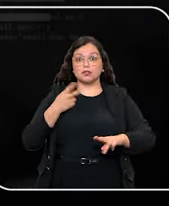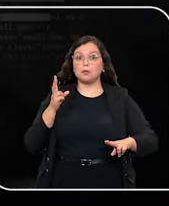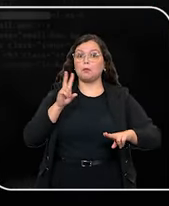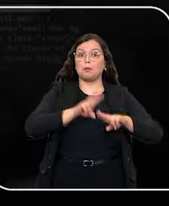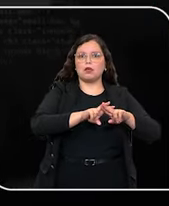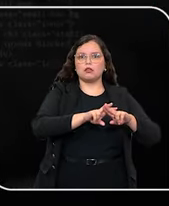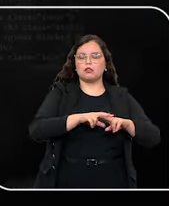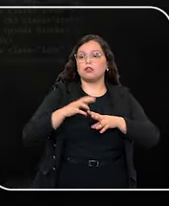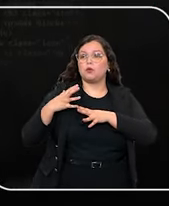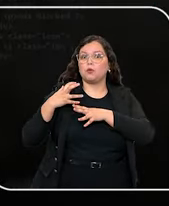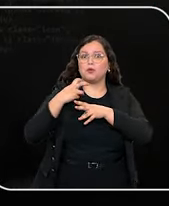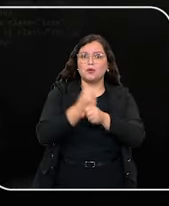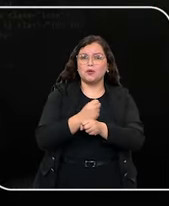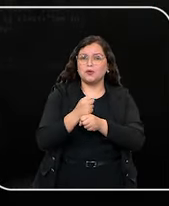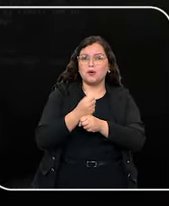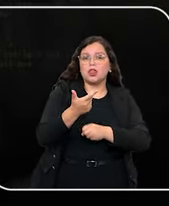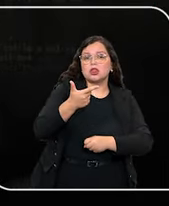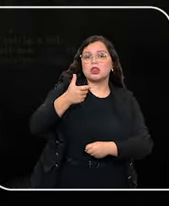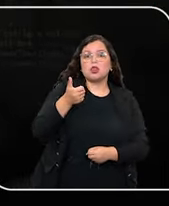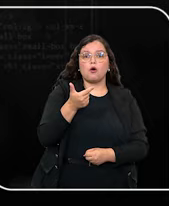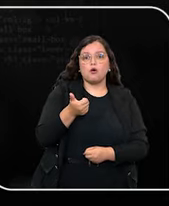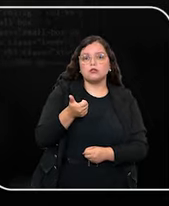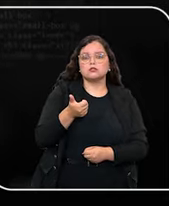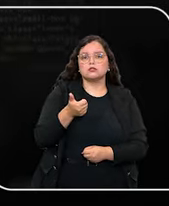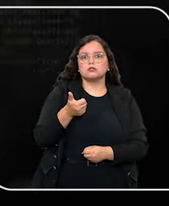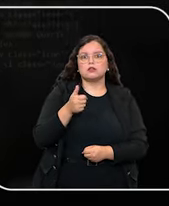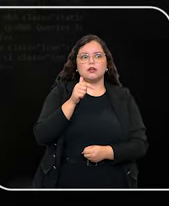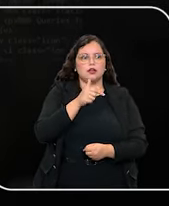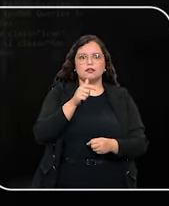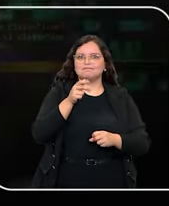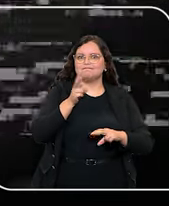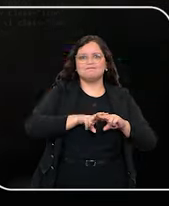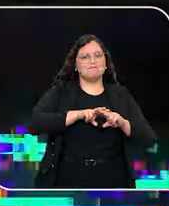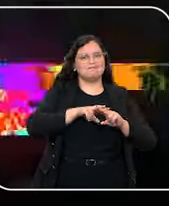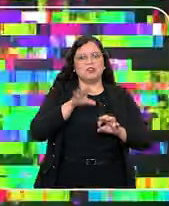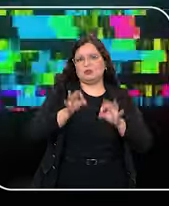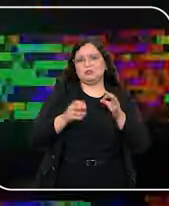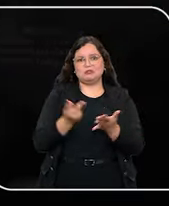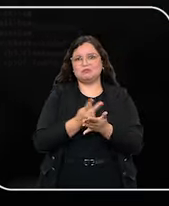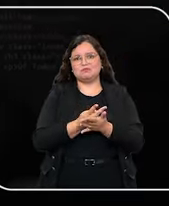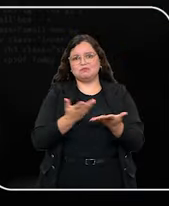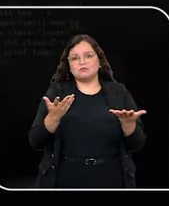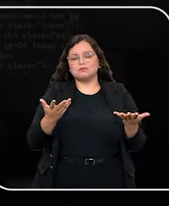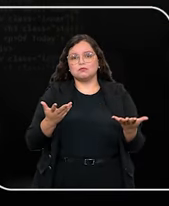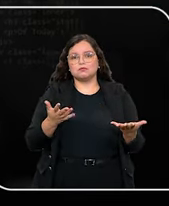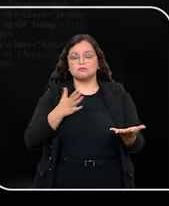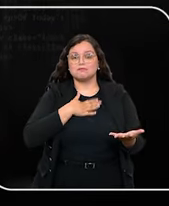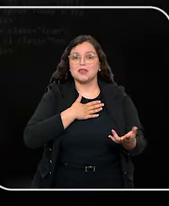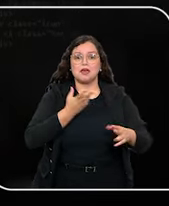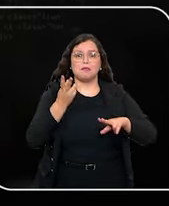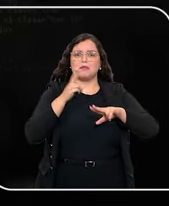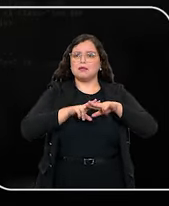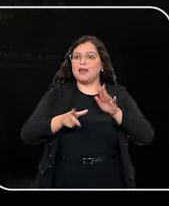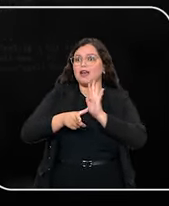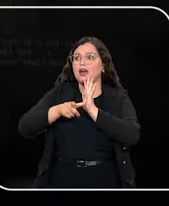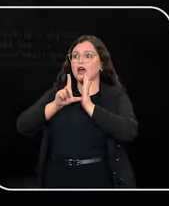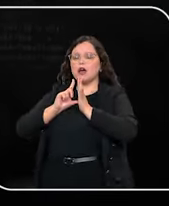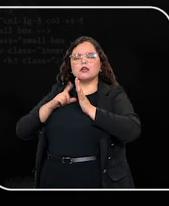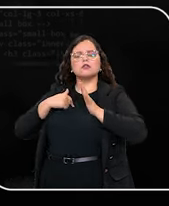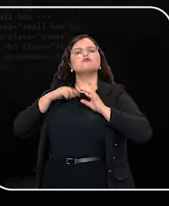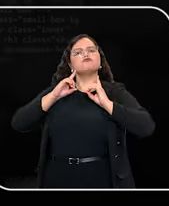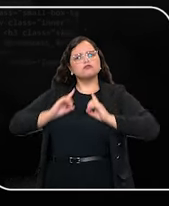por 12 anos de prisão injustamente. Minha vida antes da prisão era uma vida digna,